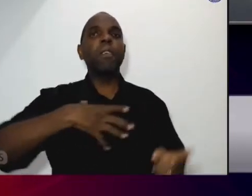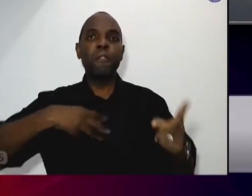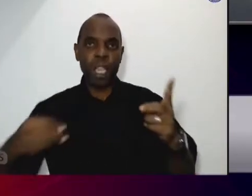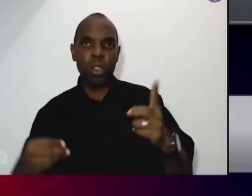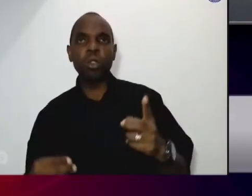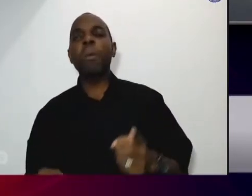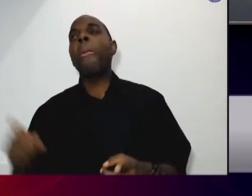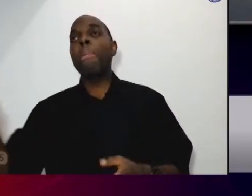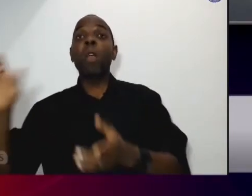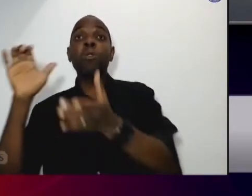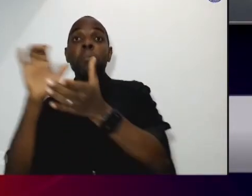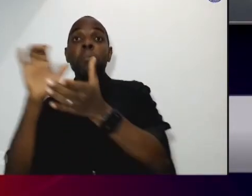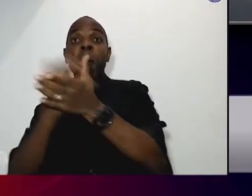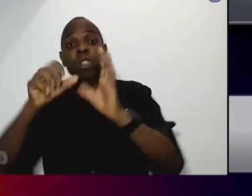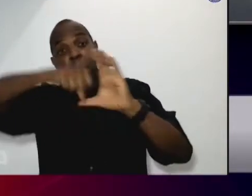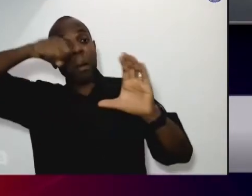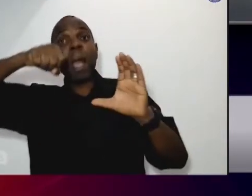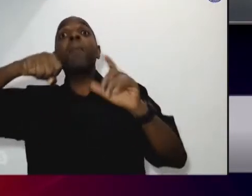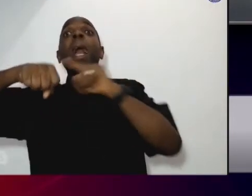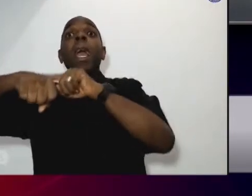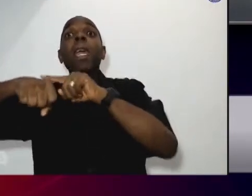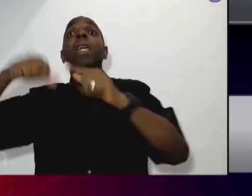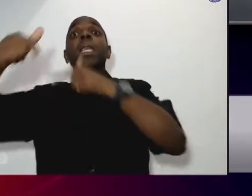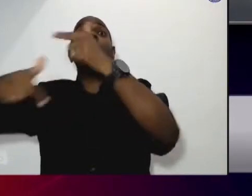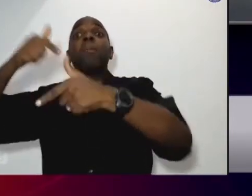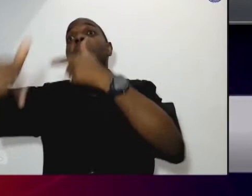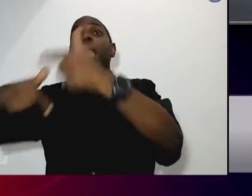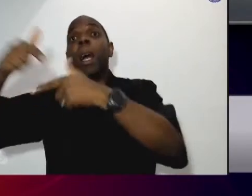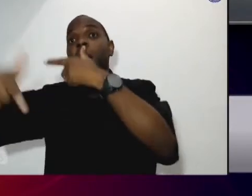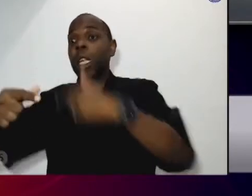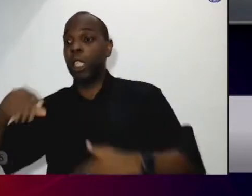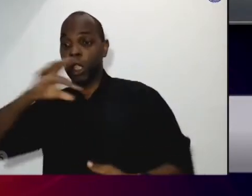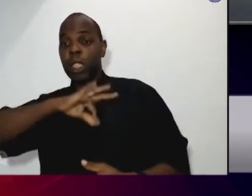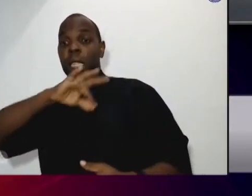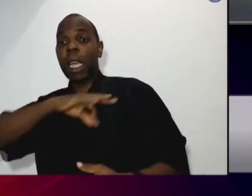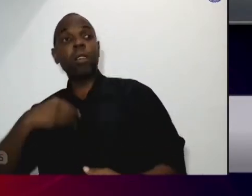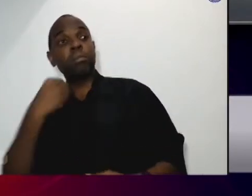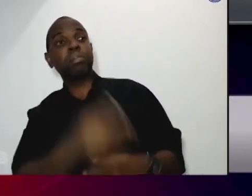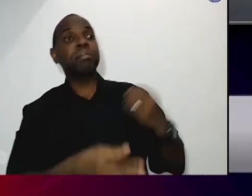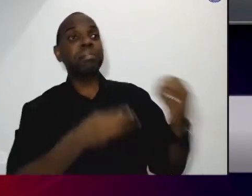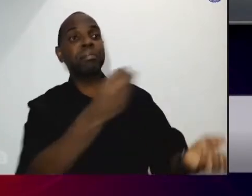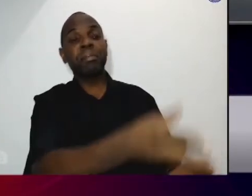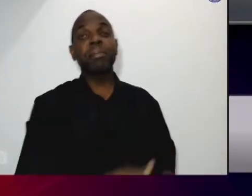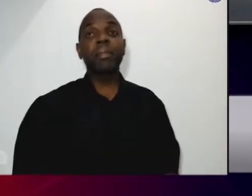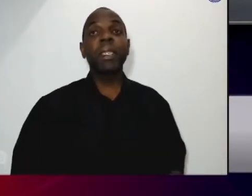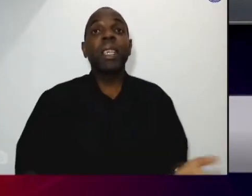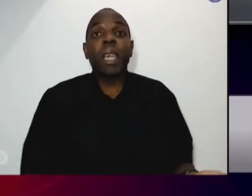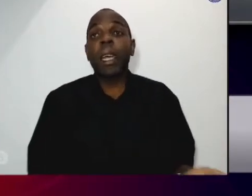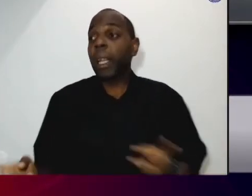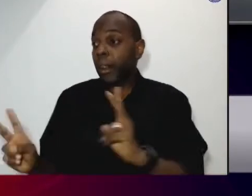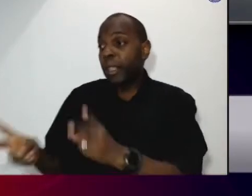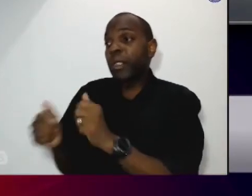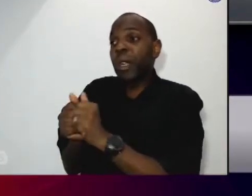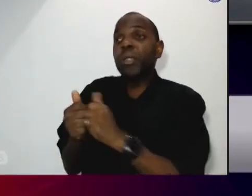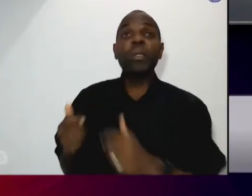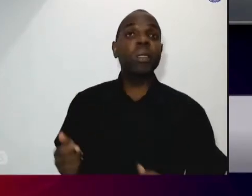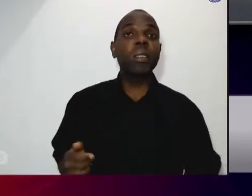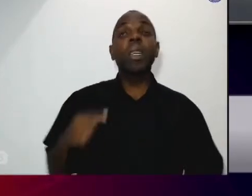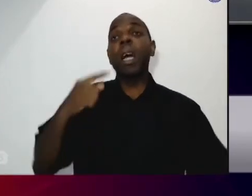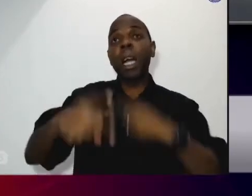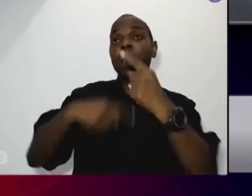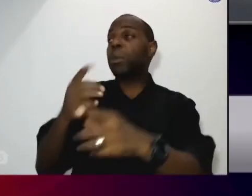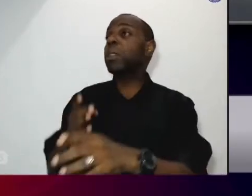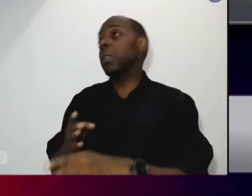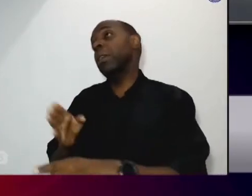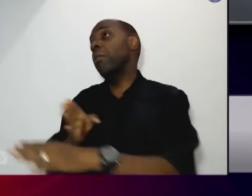ela vai fazer a viatura leva até a a delegacia e depois que registrou o boletim